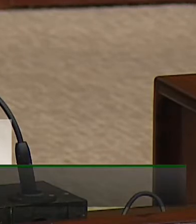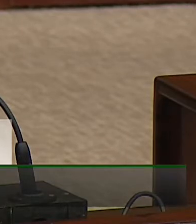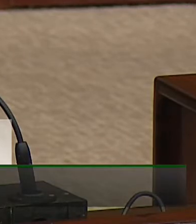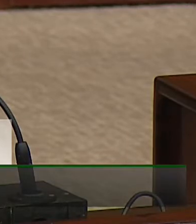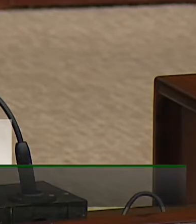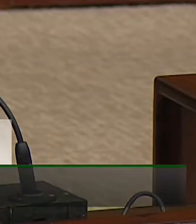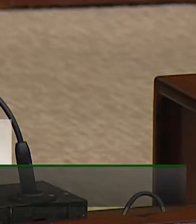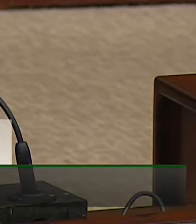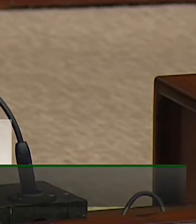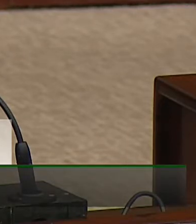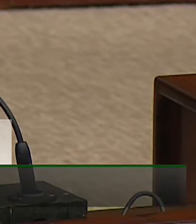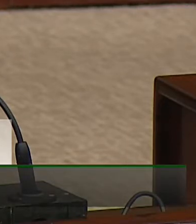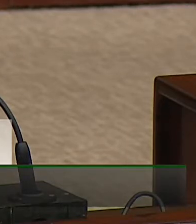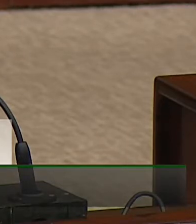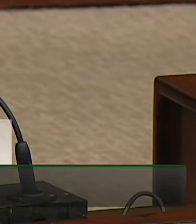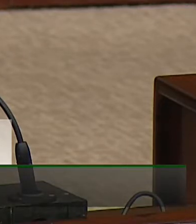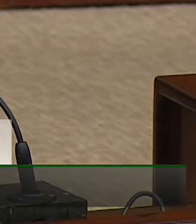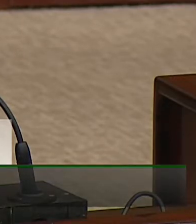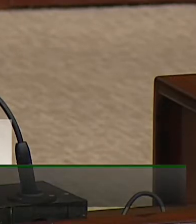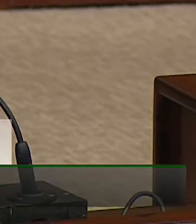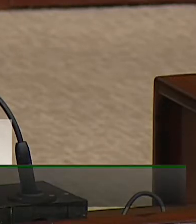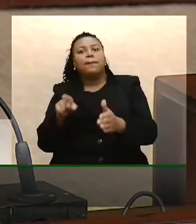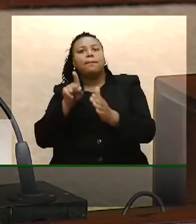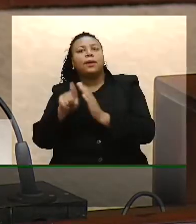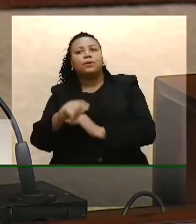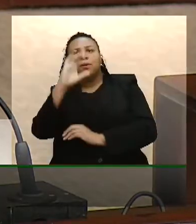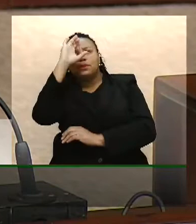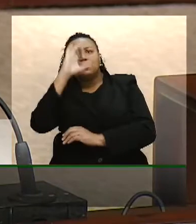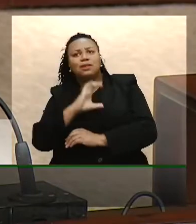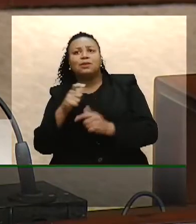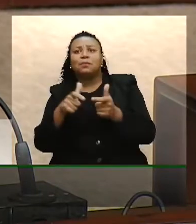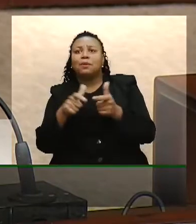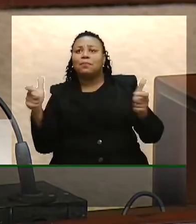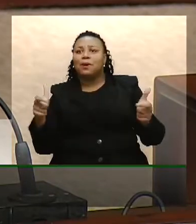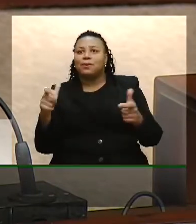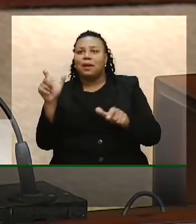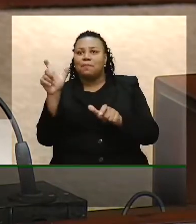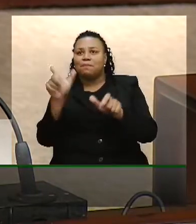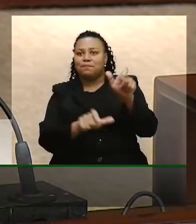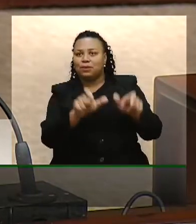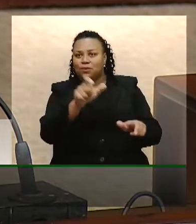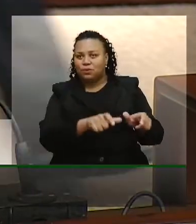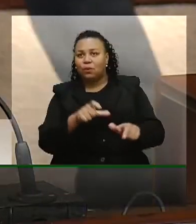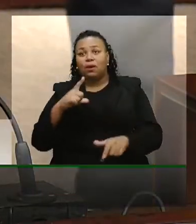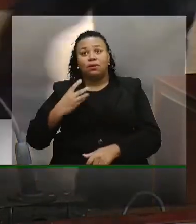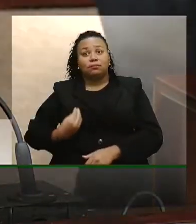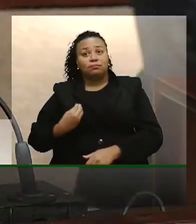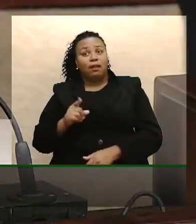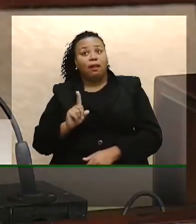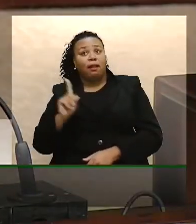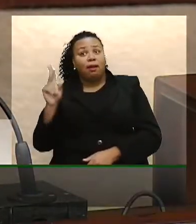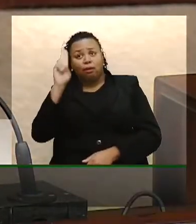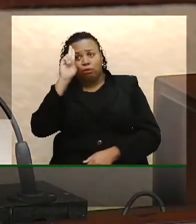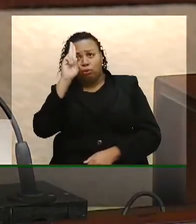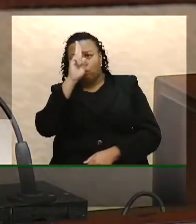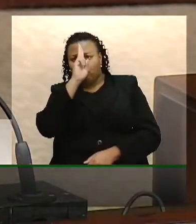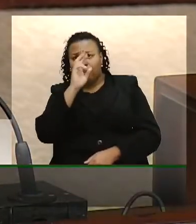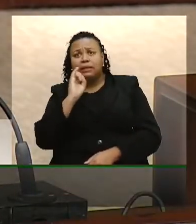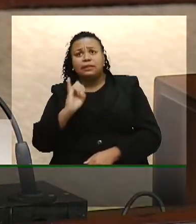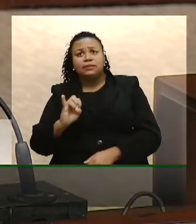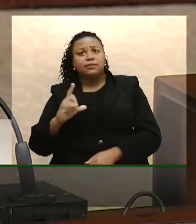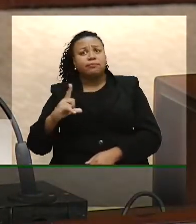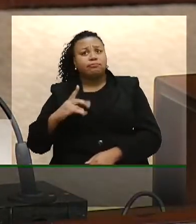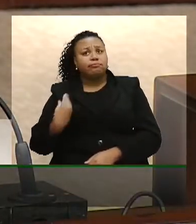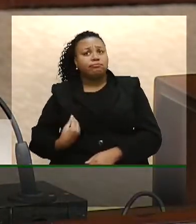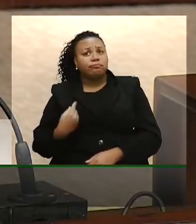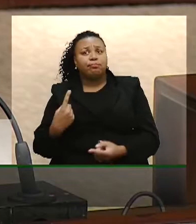na rua, pergunta para o cidadão, para a grande maioria das pessoas que estão lá no Uber, se eles estão